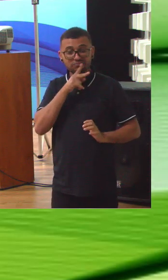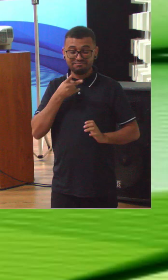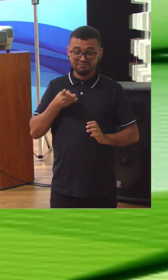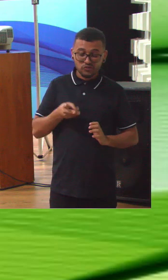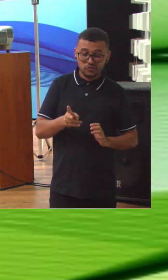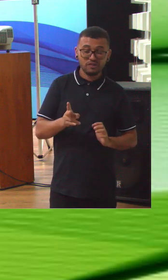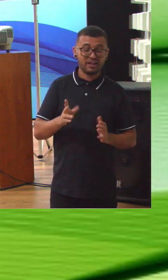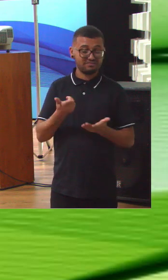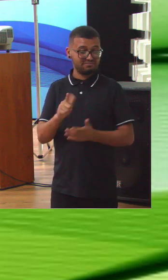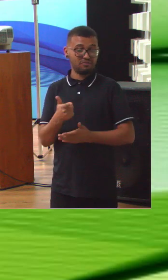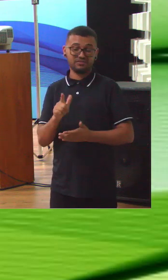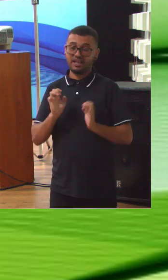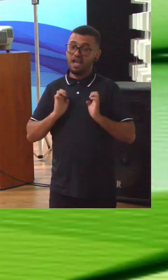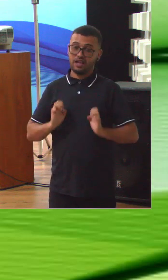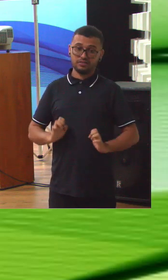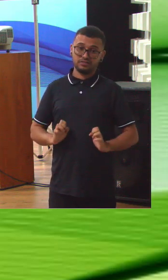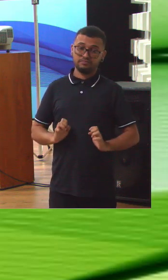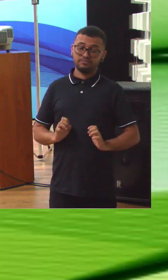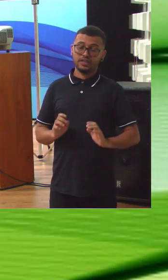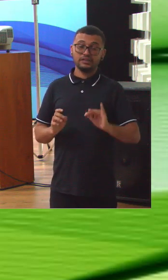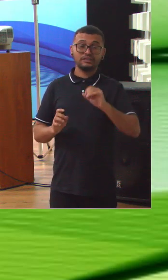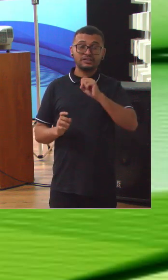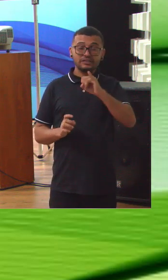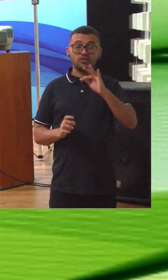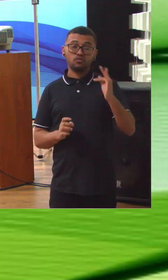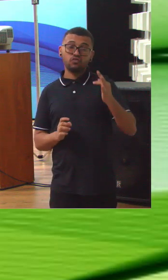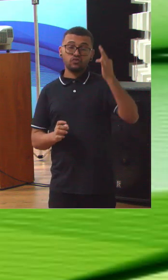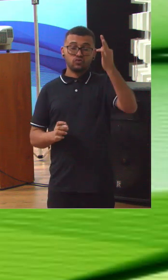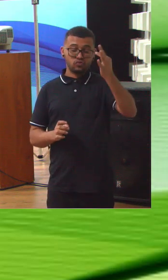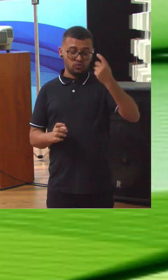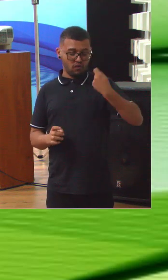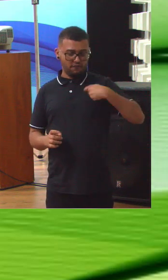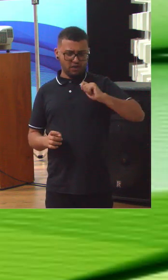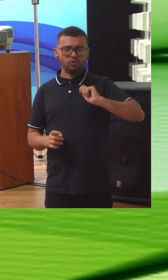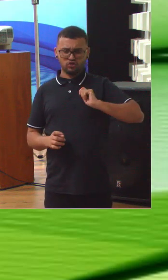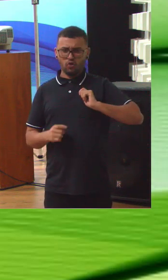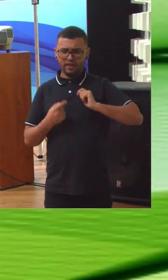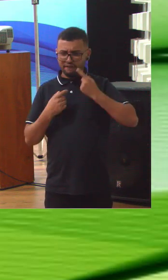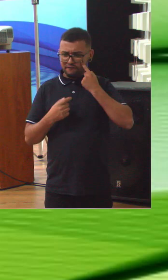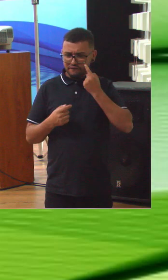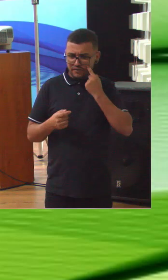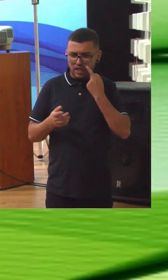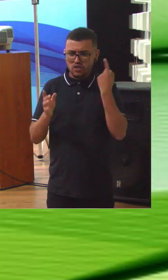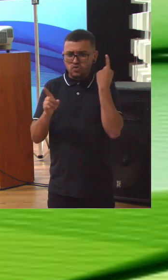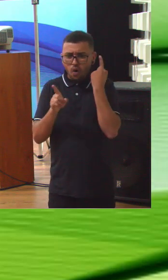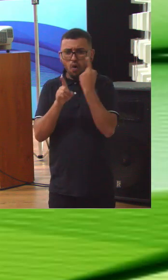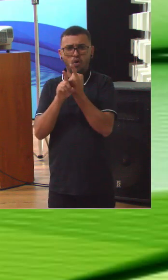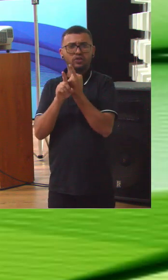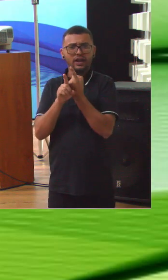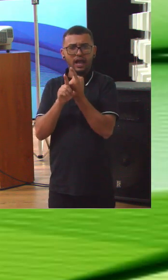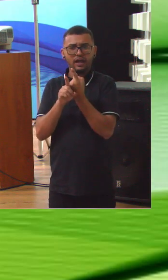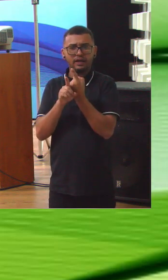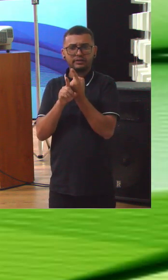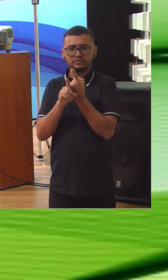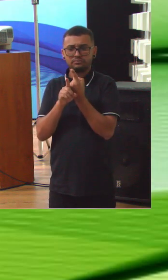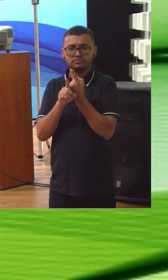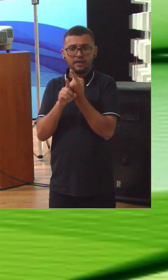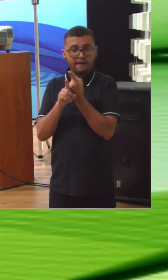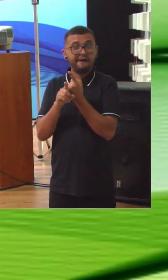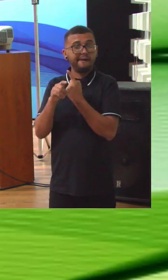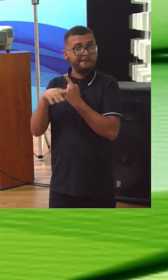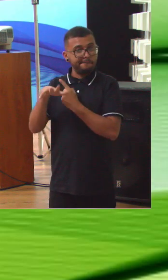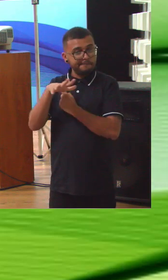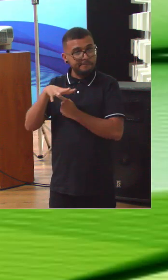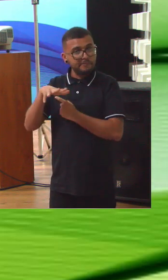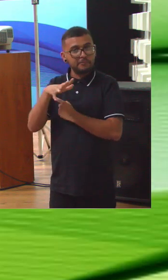esse risco. E se eventualmente numa auditoria for identificado um caso concreto que tem a ver